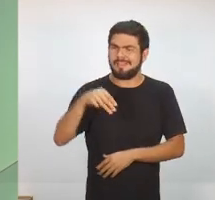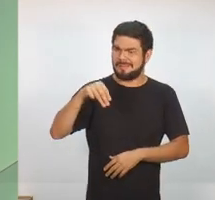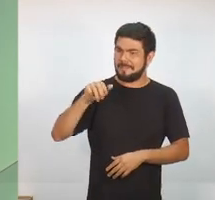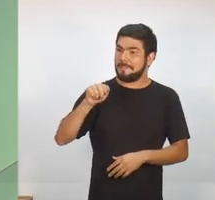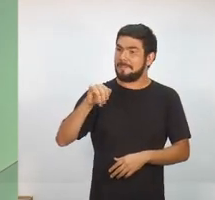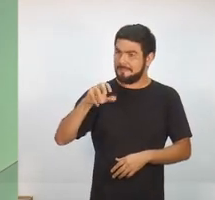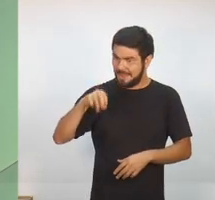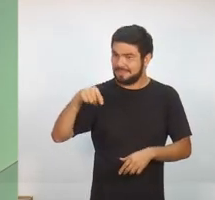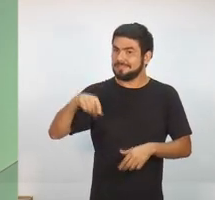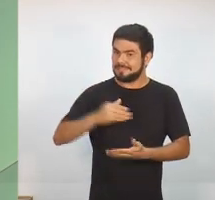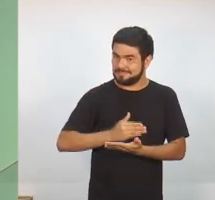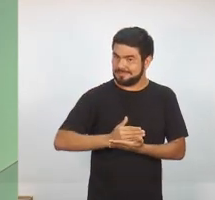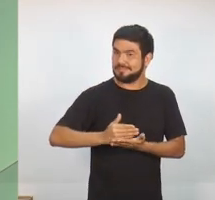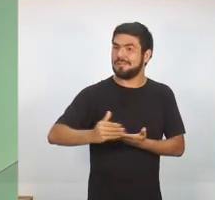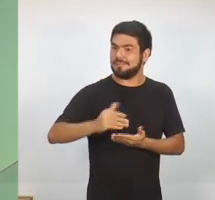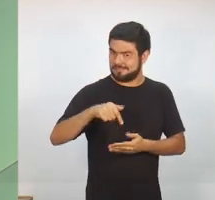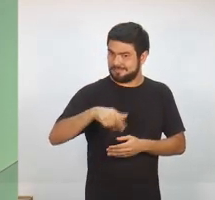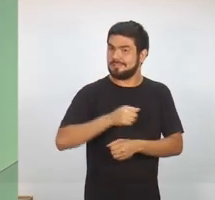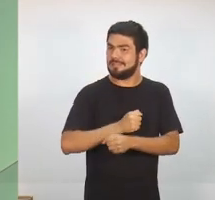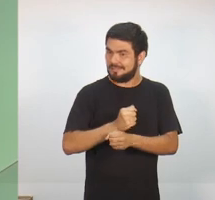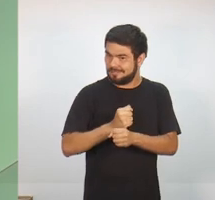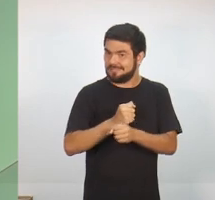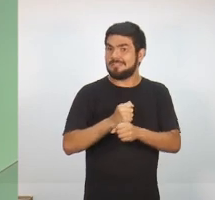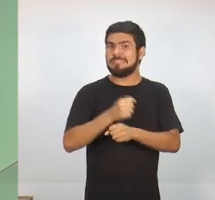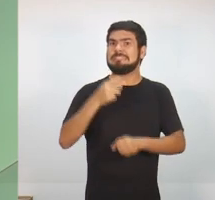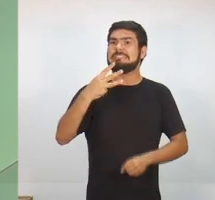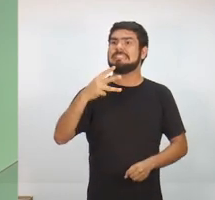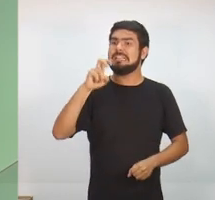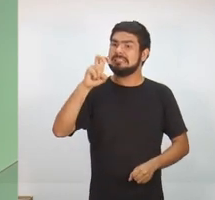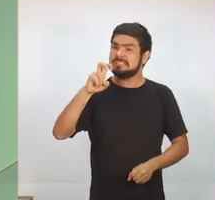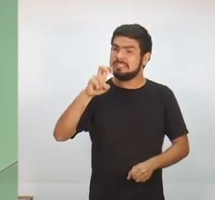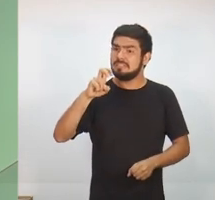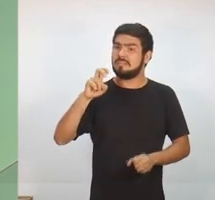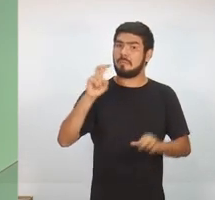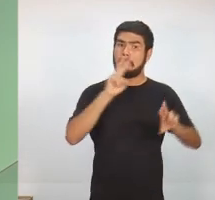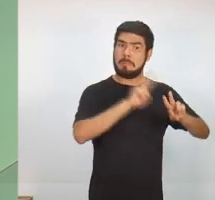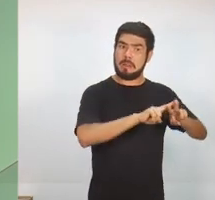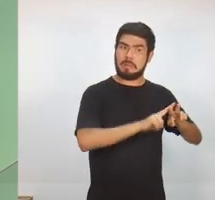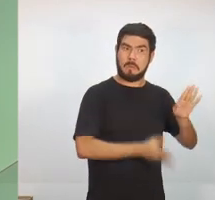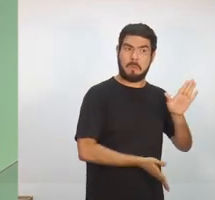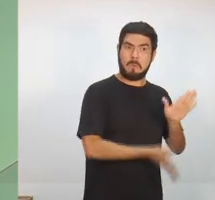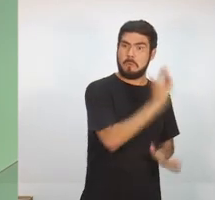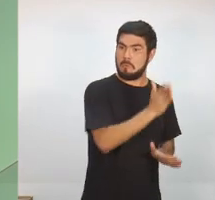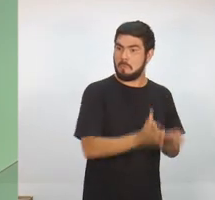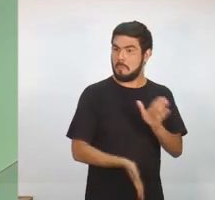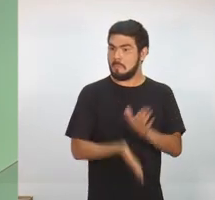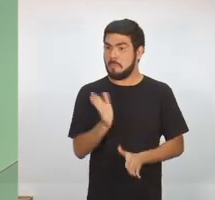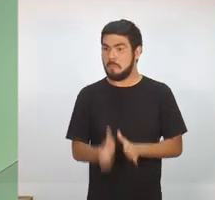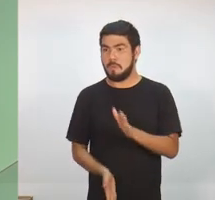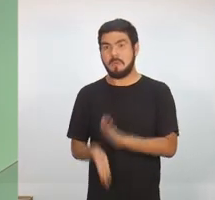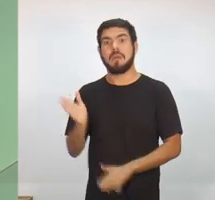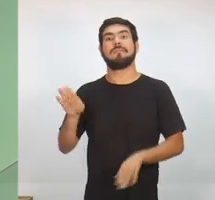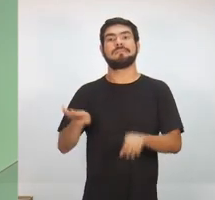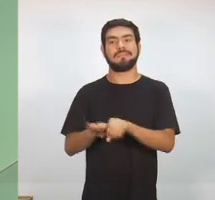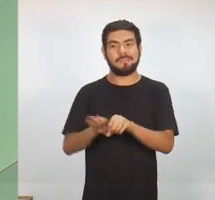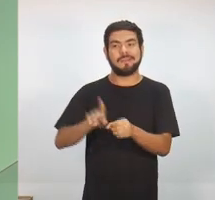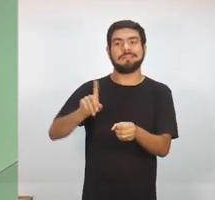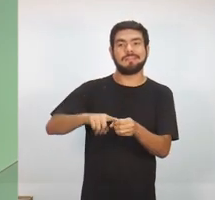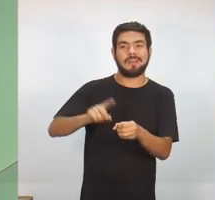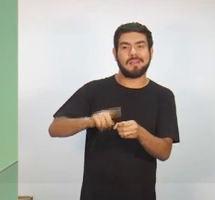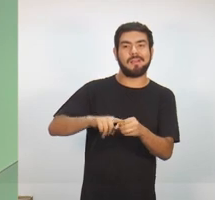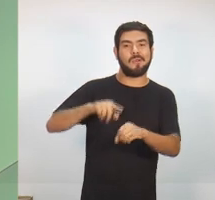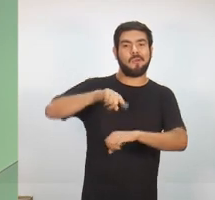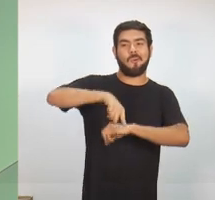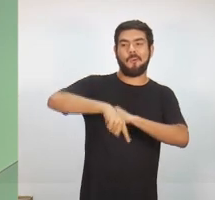35 detentos fugiram do CDPM no interior do estado. Teve fuga também em Quari, em janeiro deste ano. Em